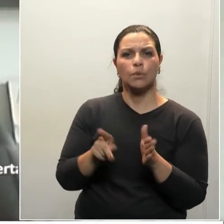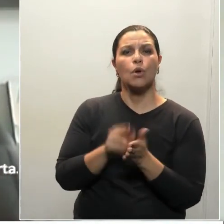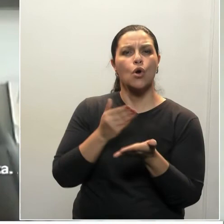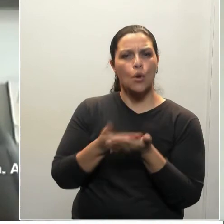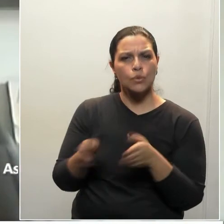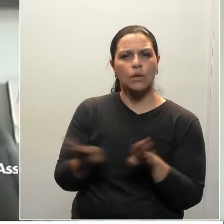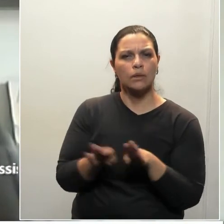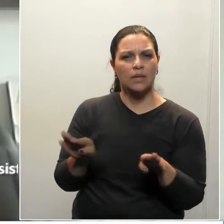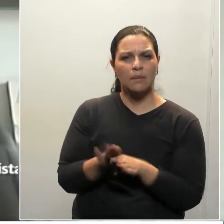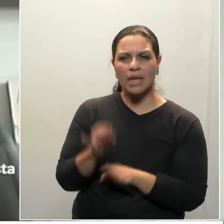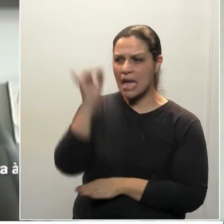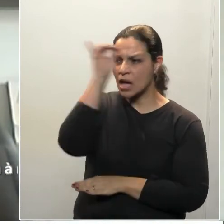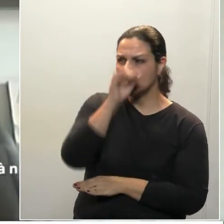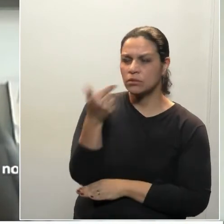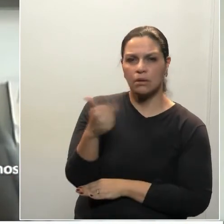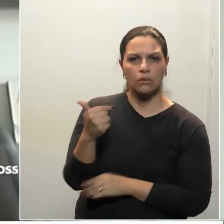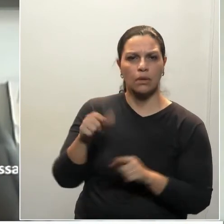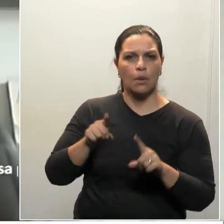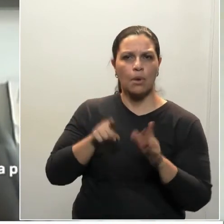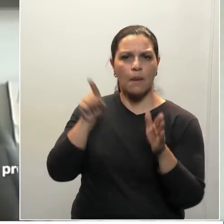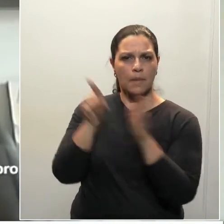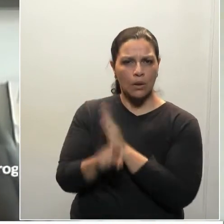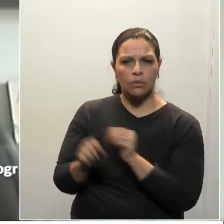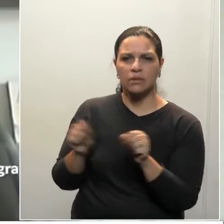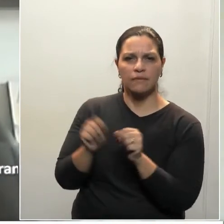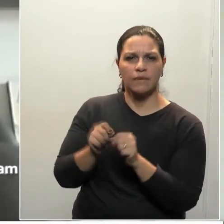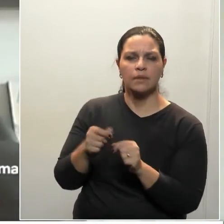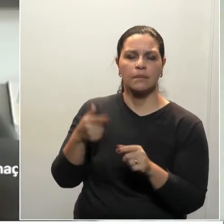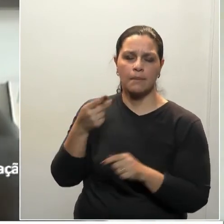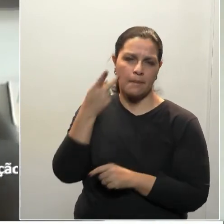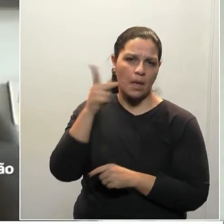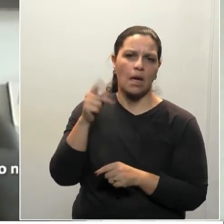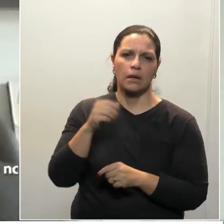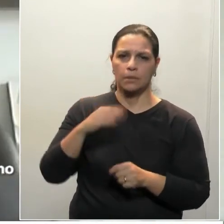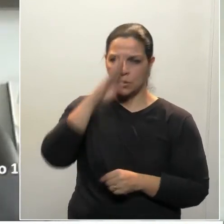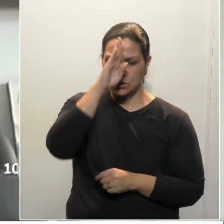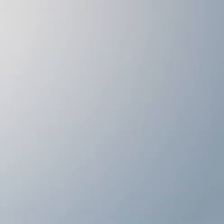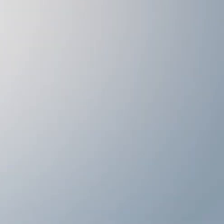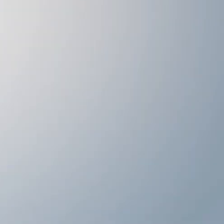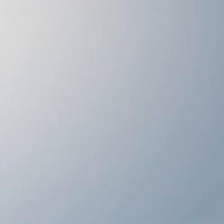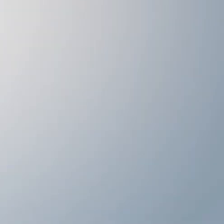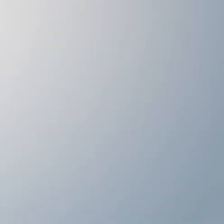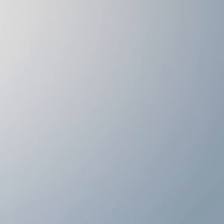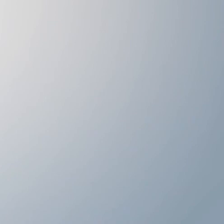ela começou cedo a não ser imbecil com essa pergunta que foi feita. Obrigado, senhor presidente e senhores deputados.